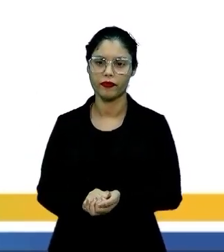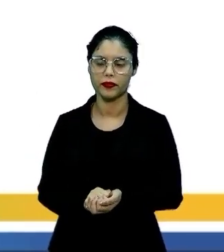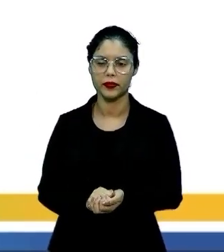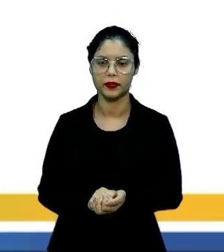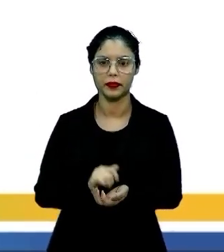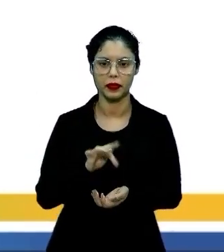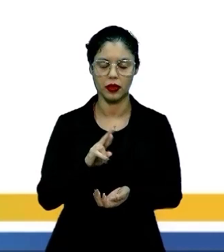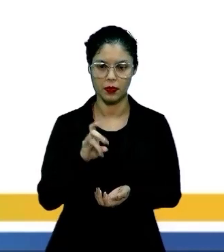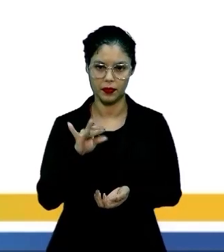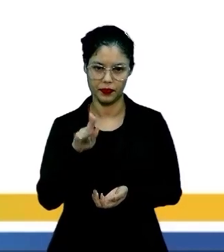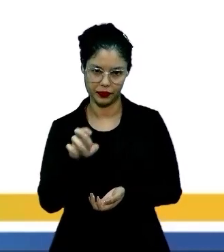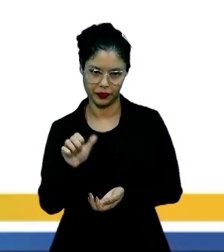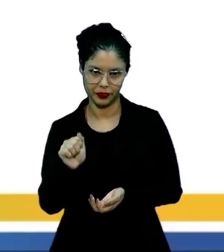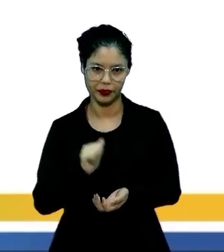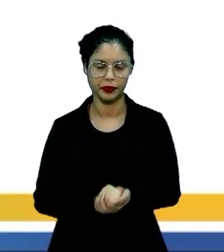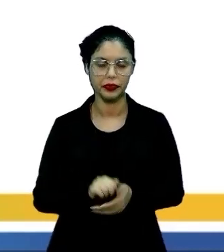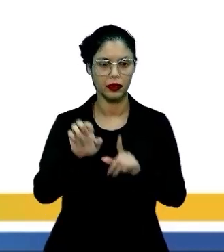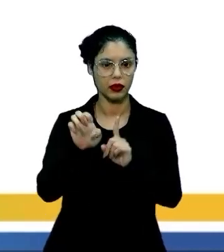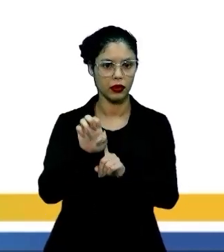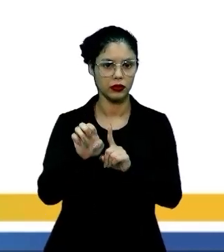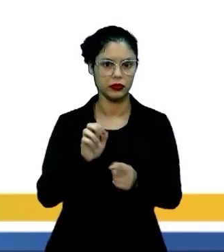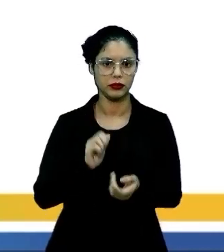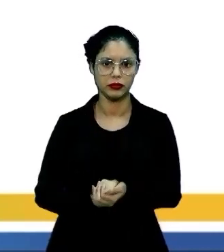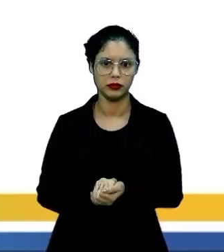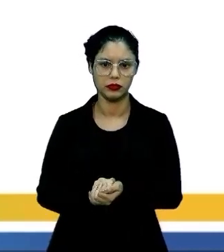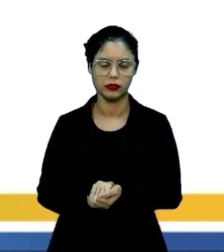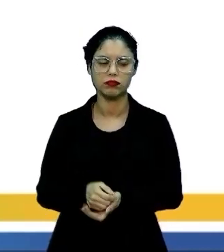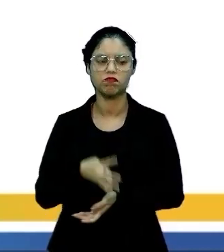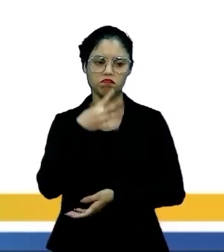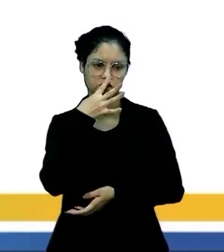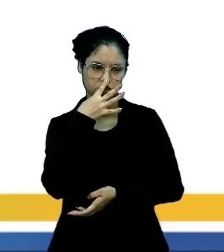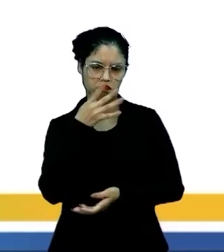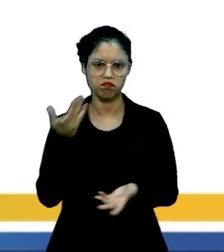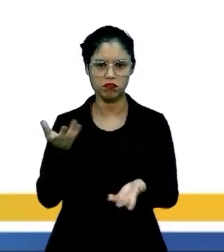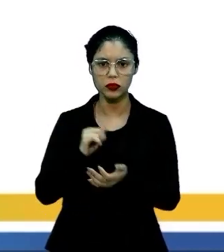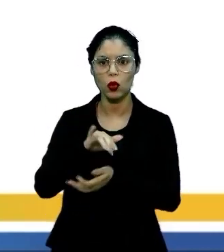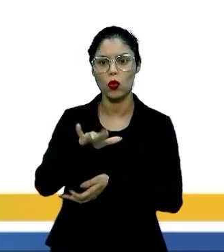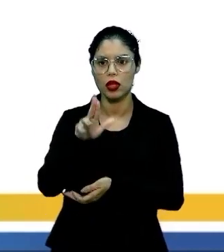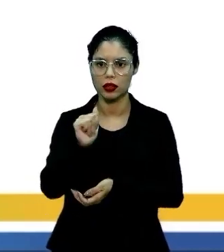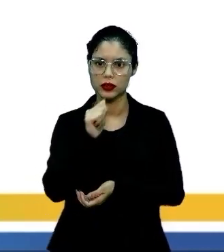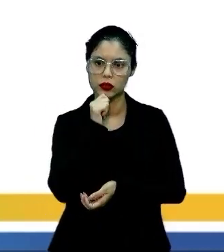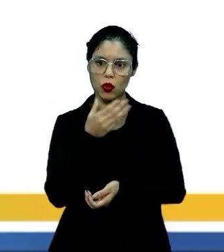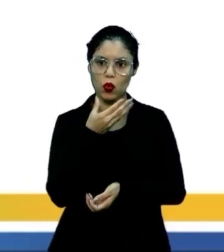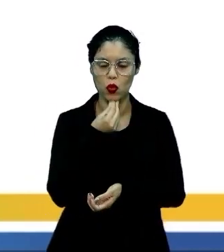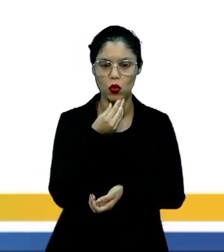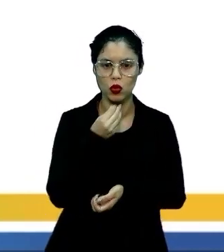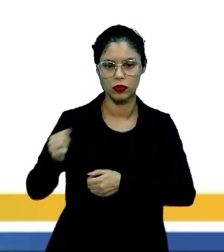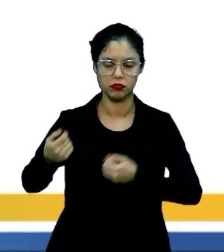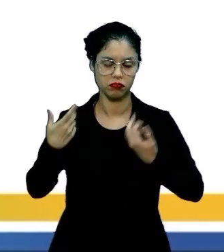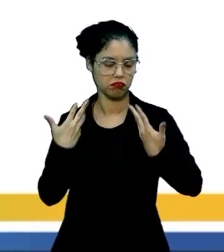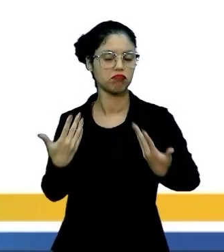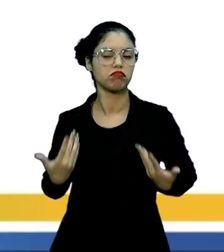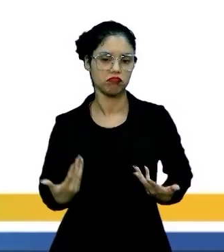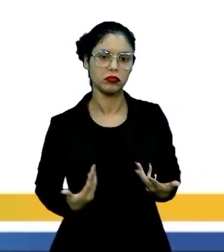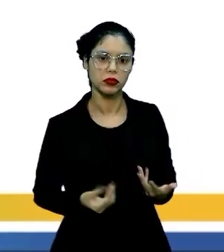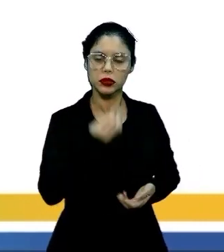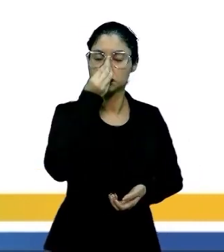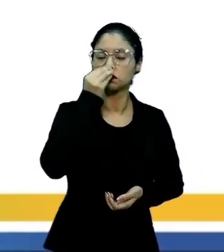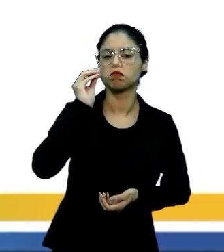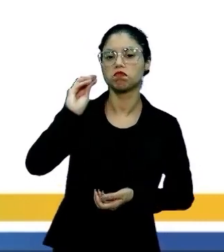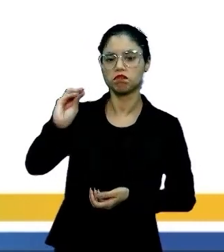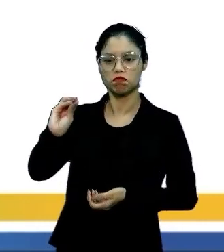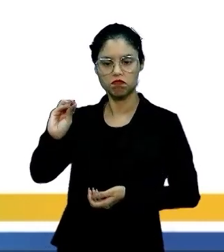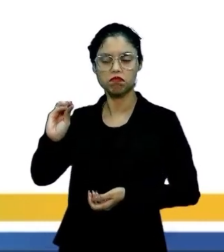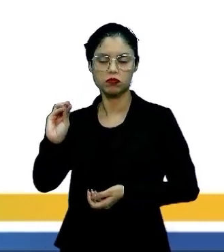remido de várias irmandades. é insinuar que o cunhado era um homem vaidoso e egocêntrico